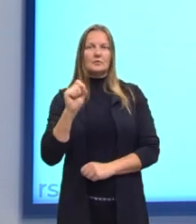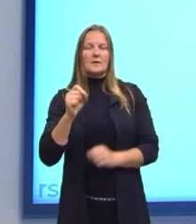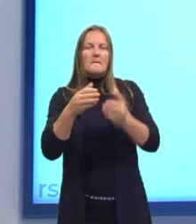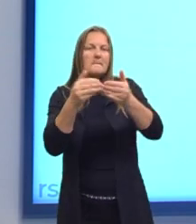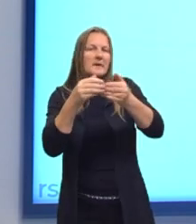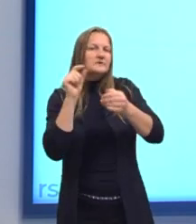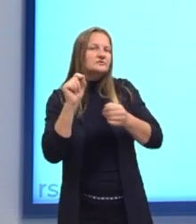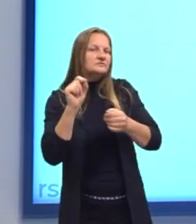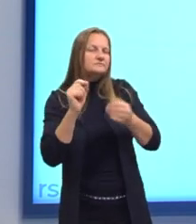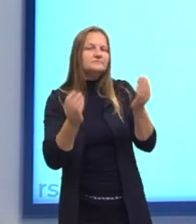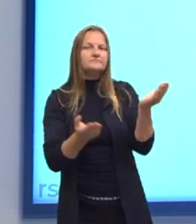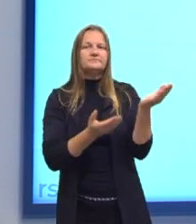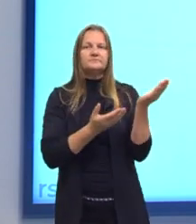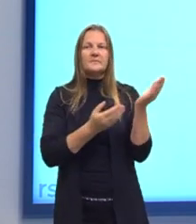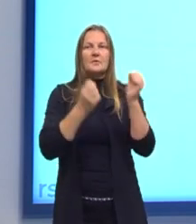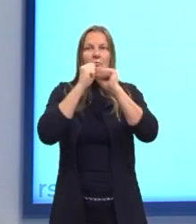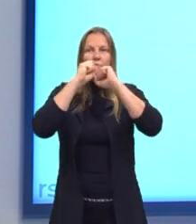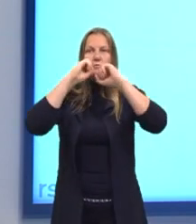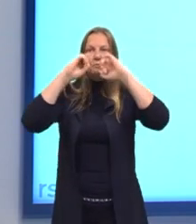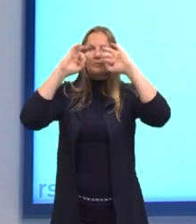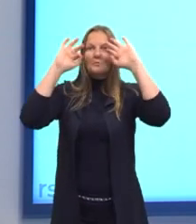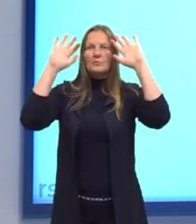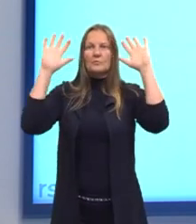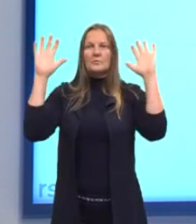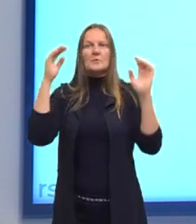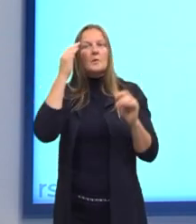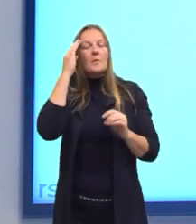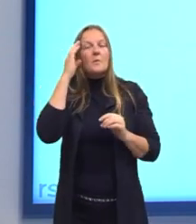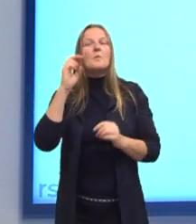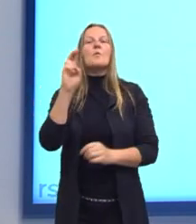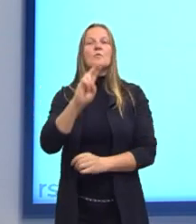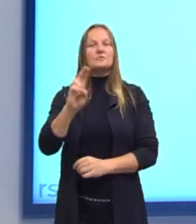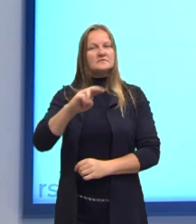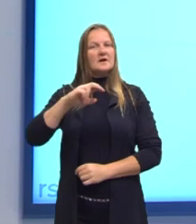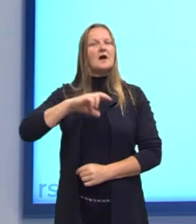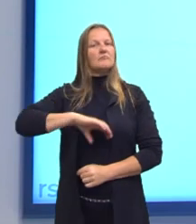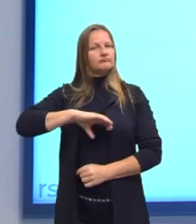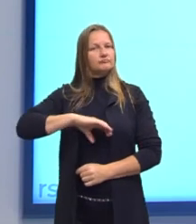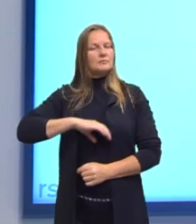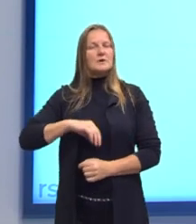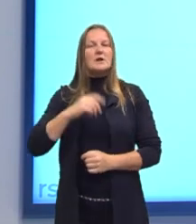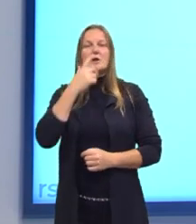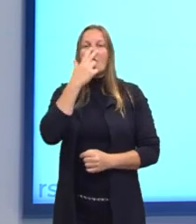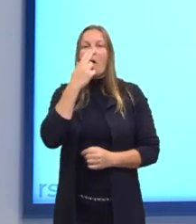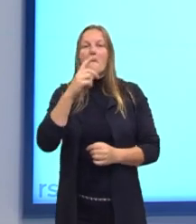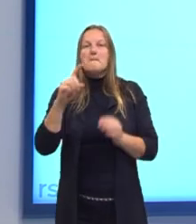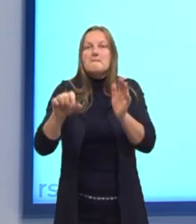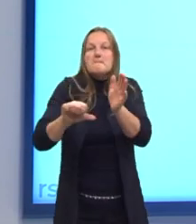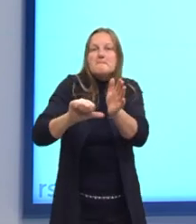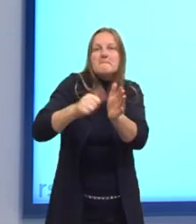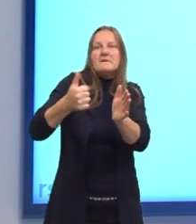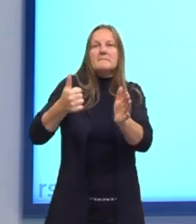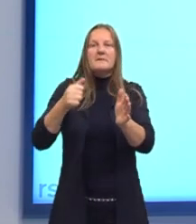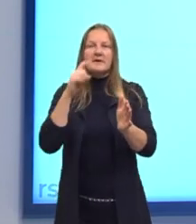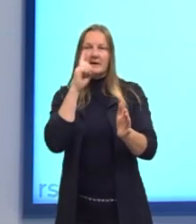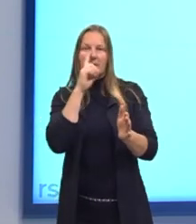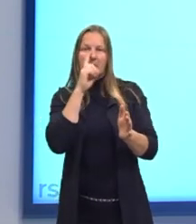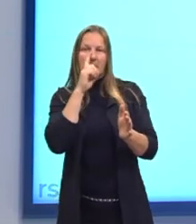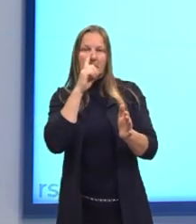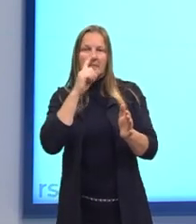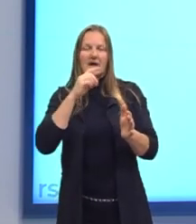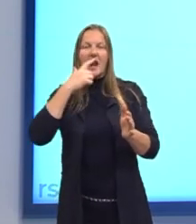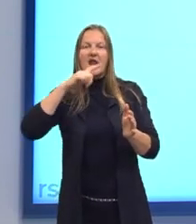pede o quê? Compreender e usar a língua portuguesa como língua materna, geradora de